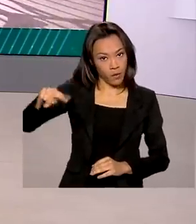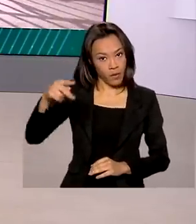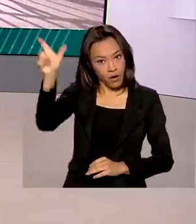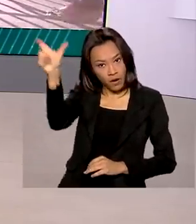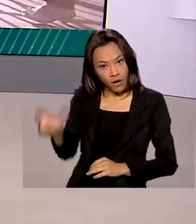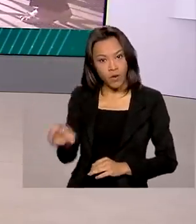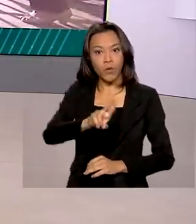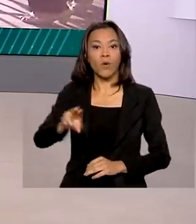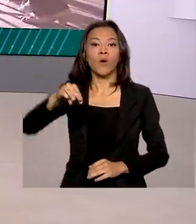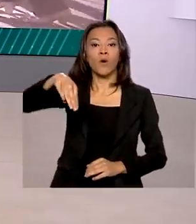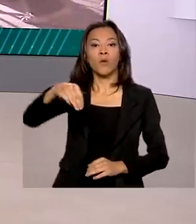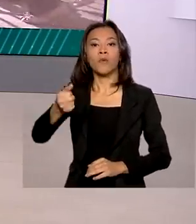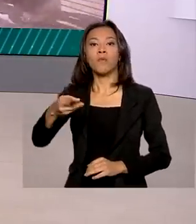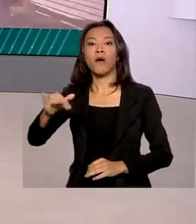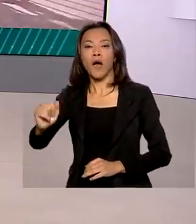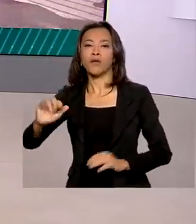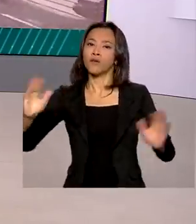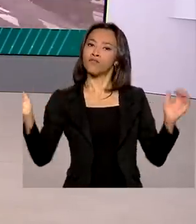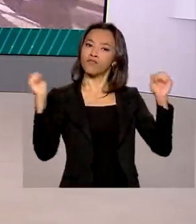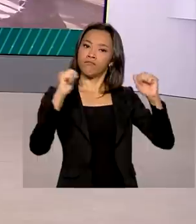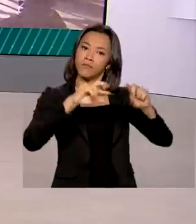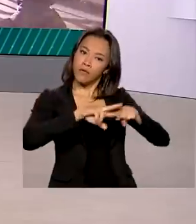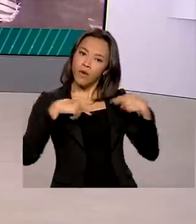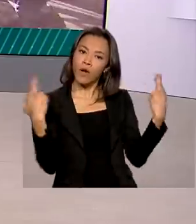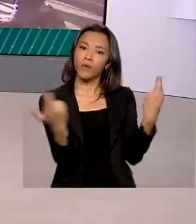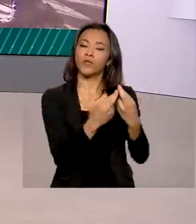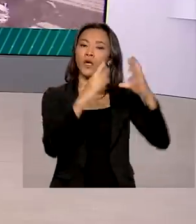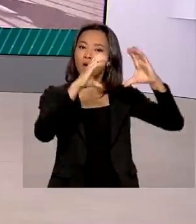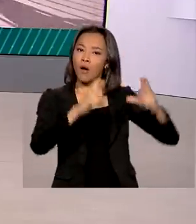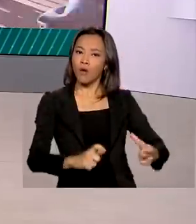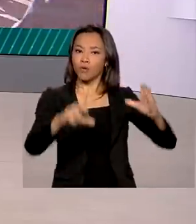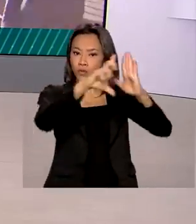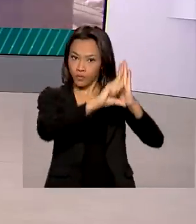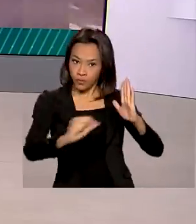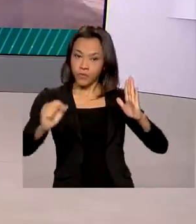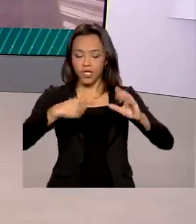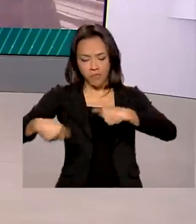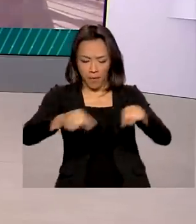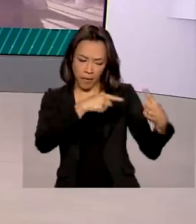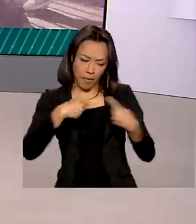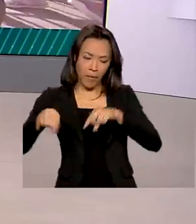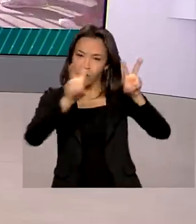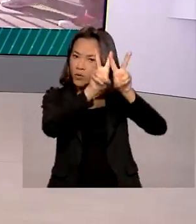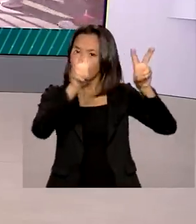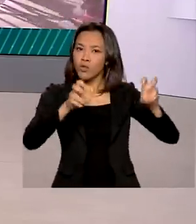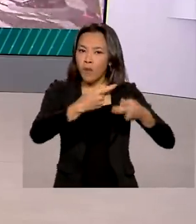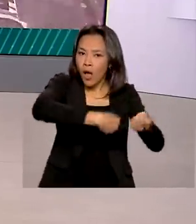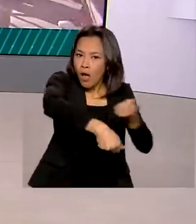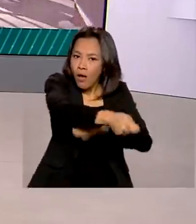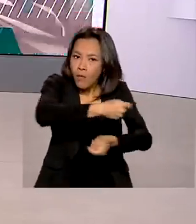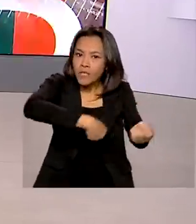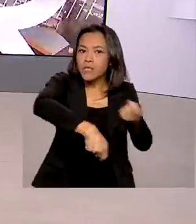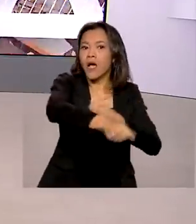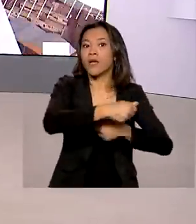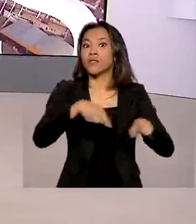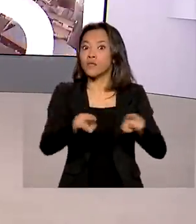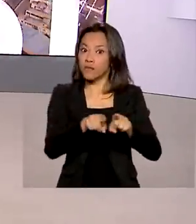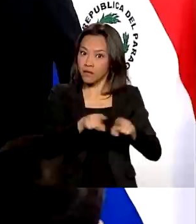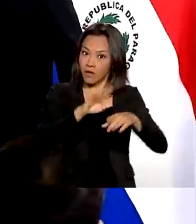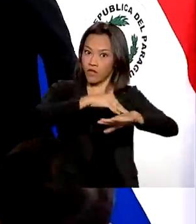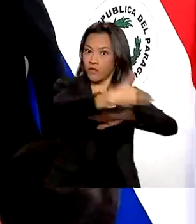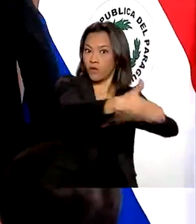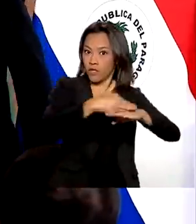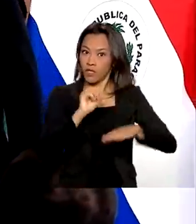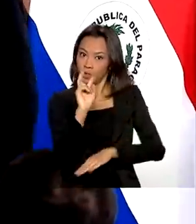Palácio do Planalto e, em reunião com o presidente Jair Bolsonaro, debateu acordos comerciais e segurança na fronteira entre os dois países.